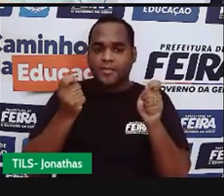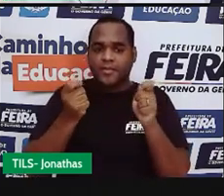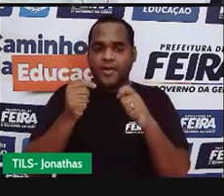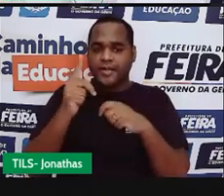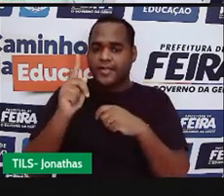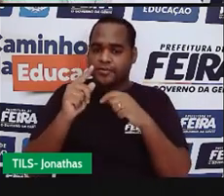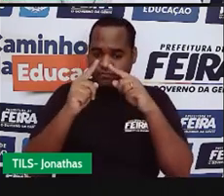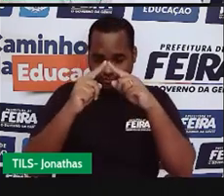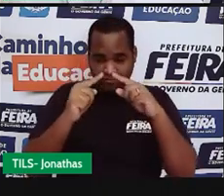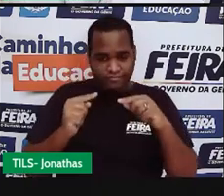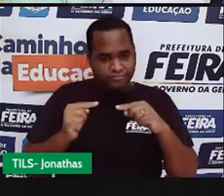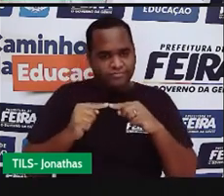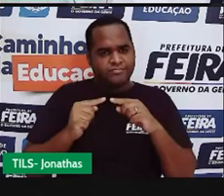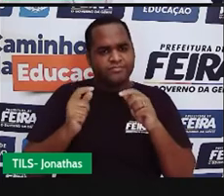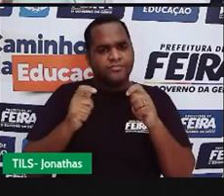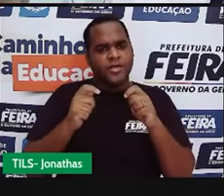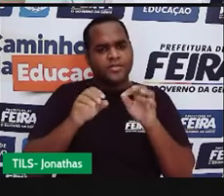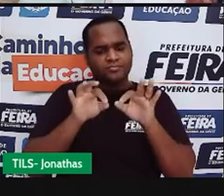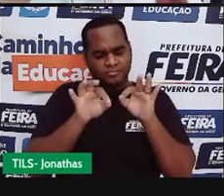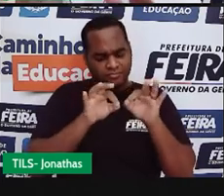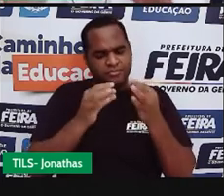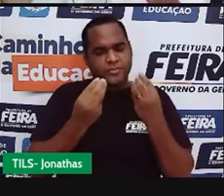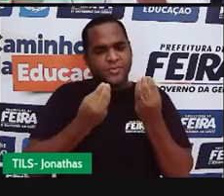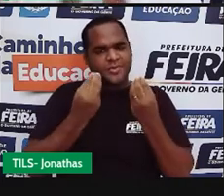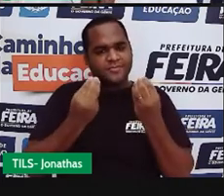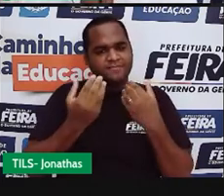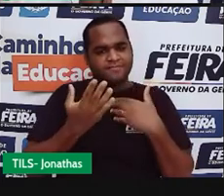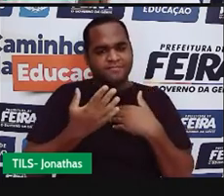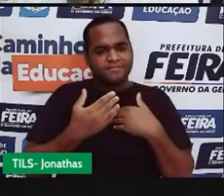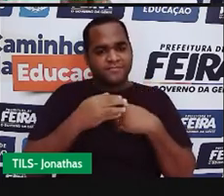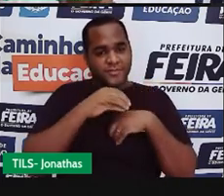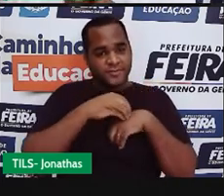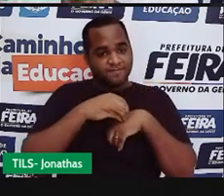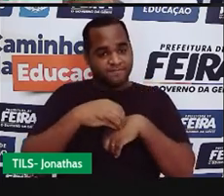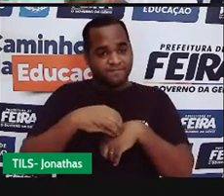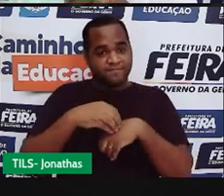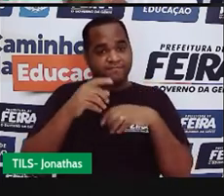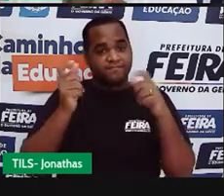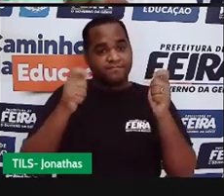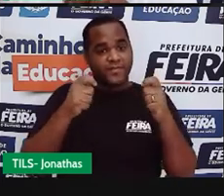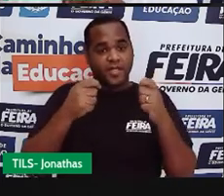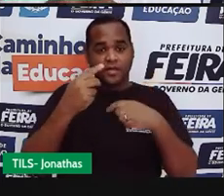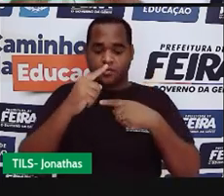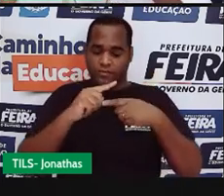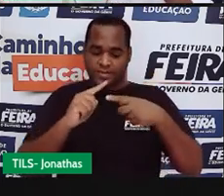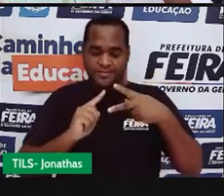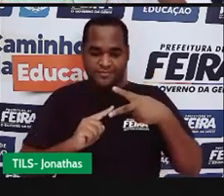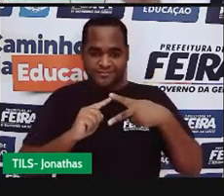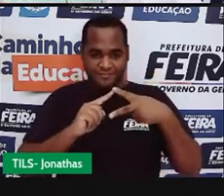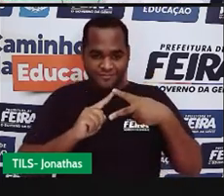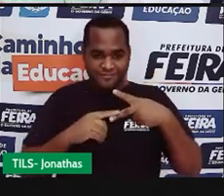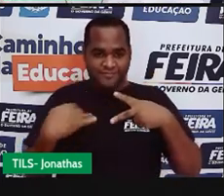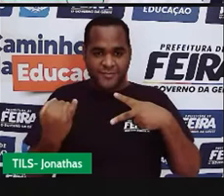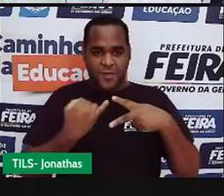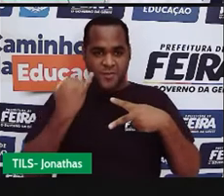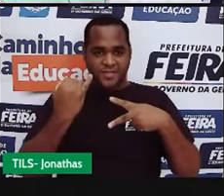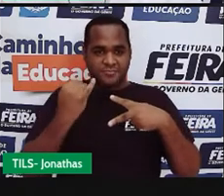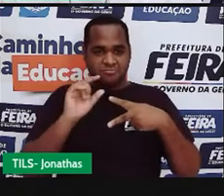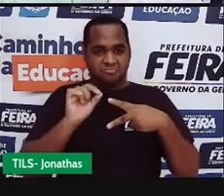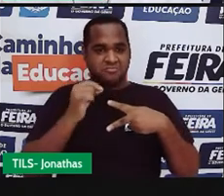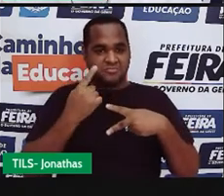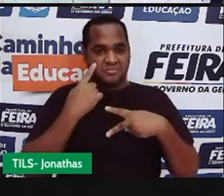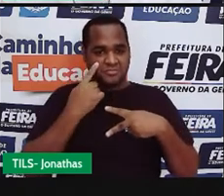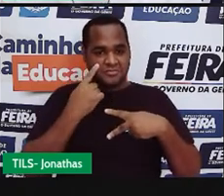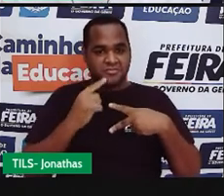construir um triângulo. E aí, vou trazer duas situações para você aqui agora. Desse lado